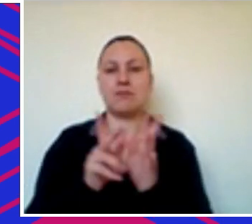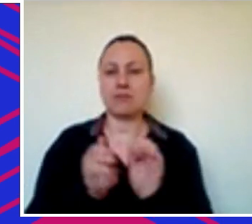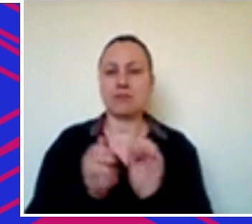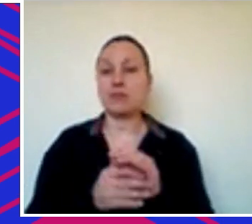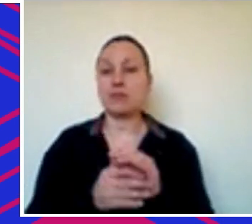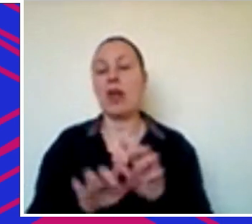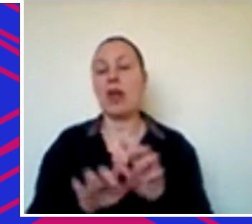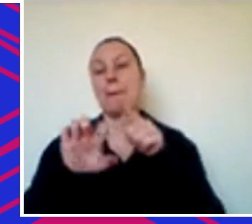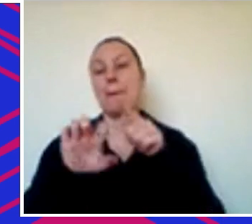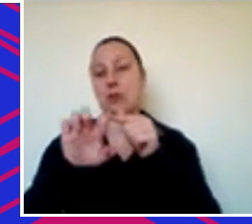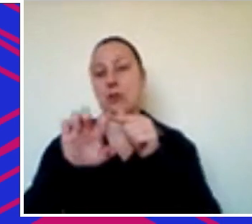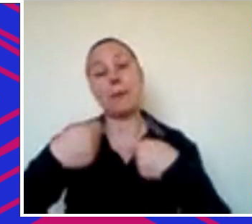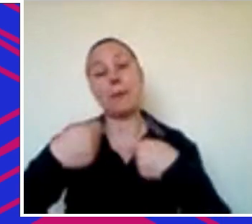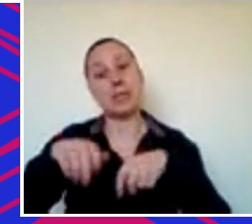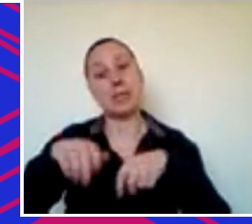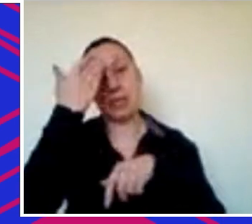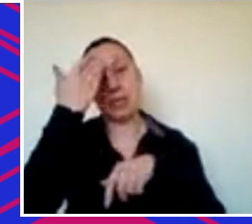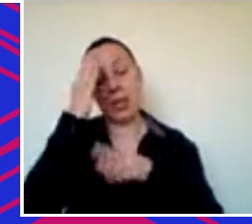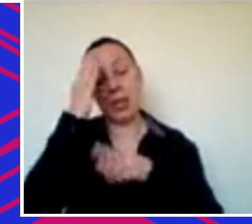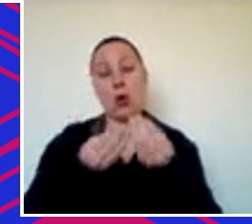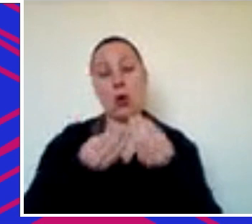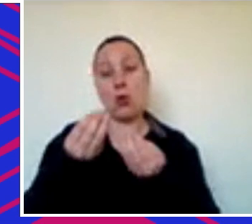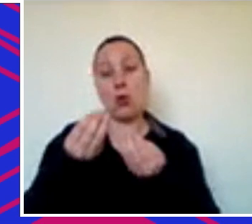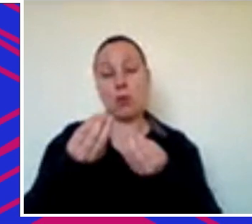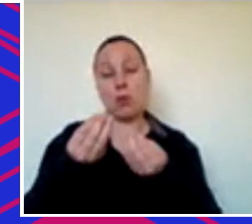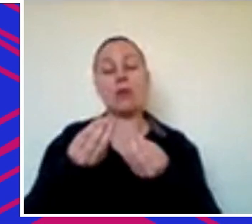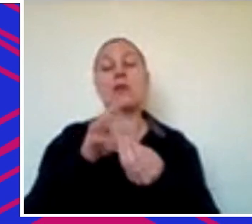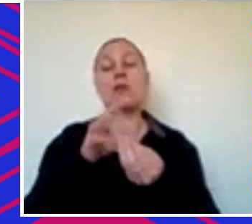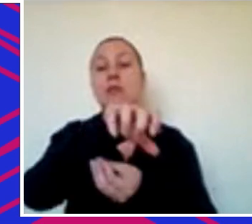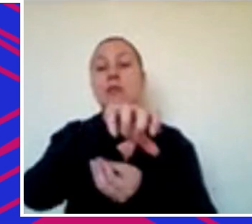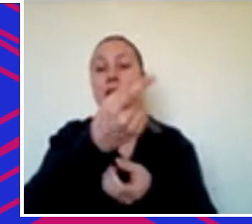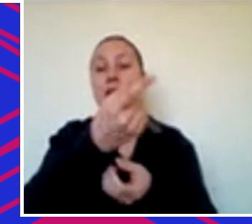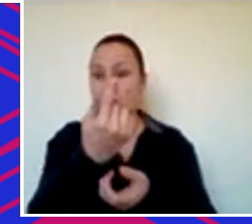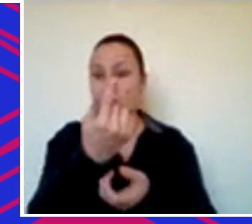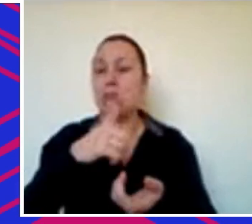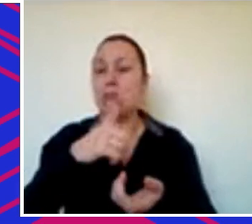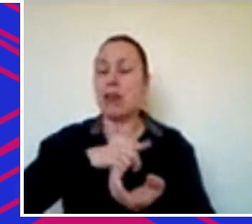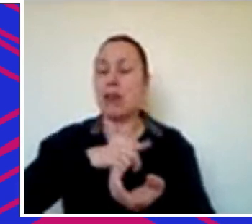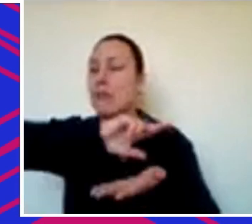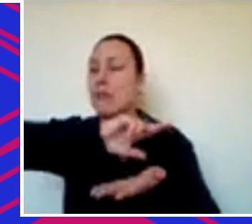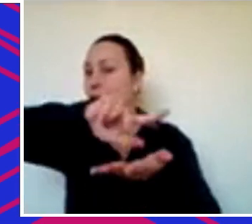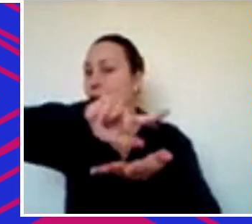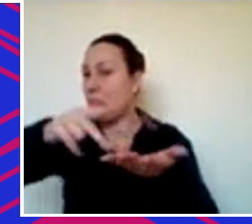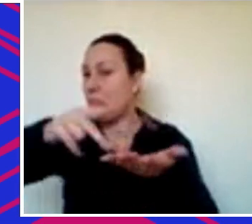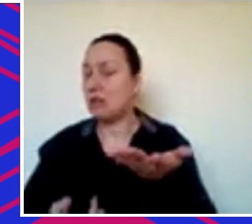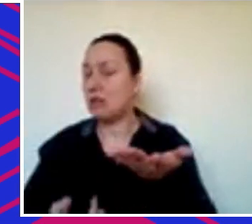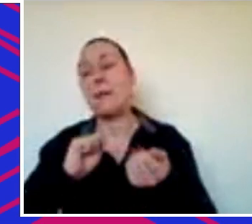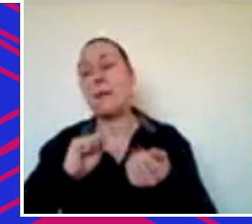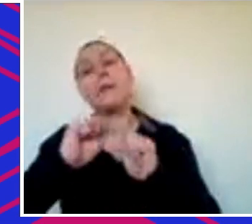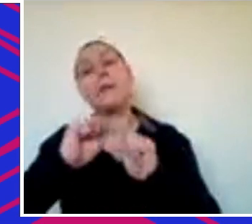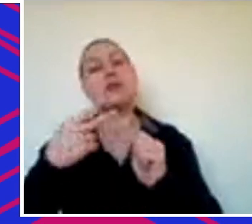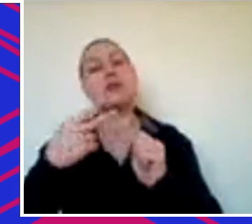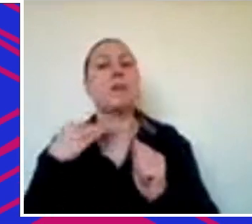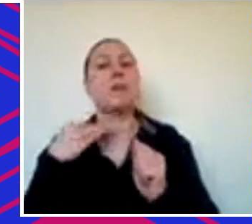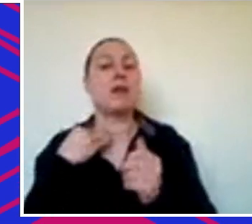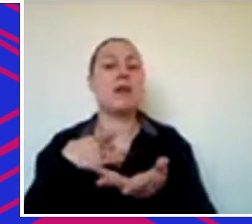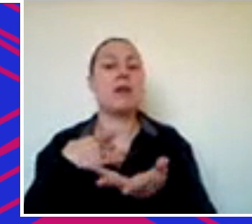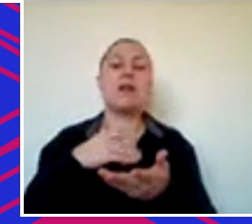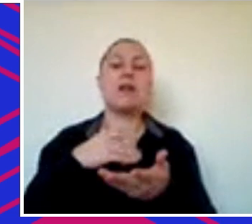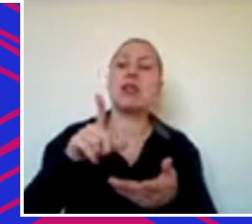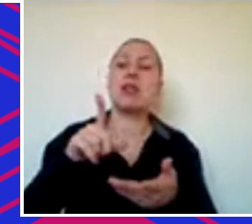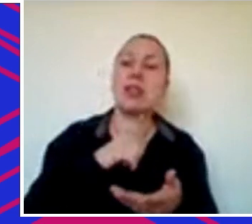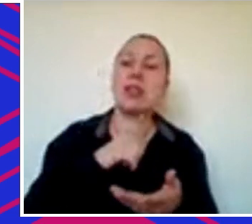que existem várias formas de acessar dinheiro, né? Não só tem um jeito. E caminhos diferentes, pode ser com banco, com venture debt, com banco de